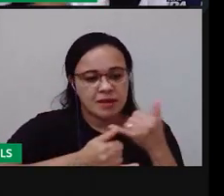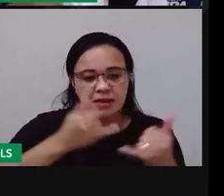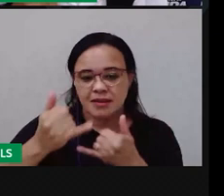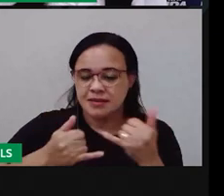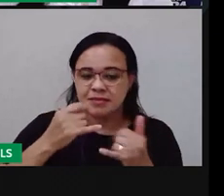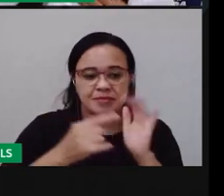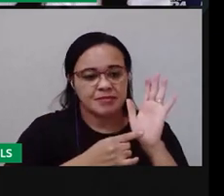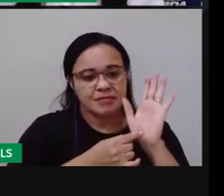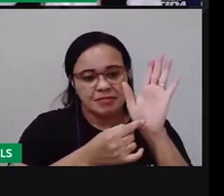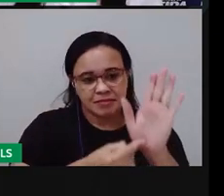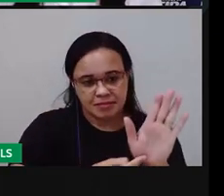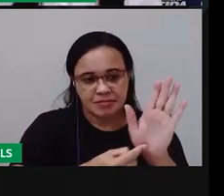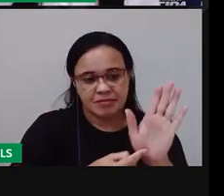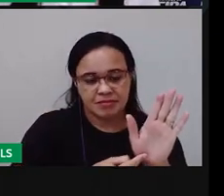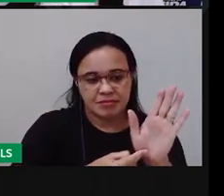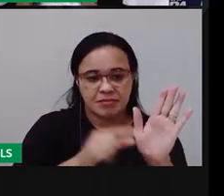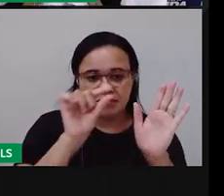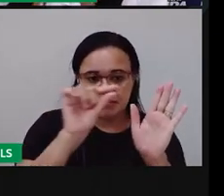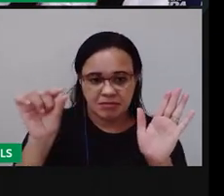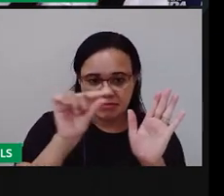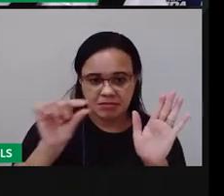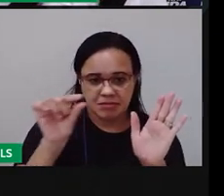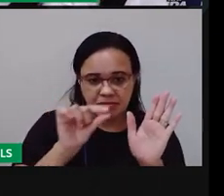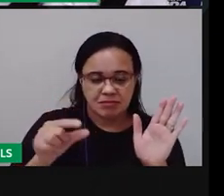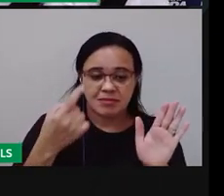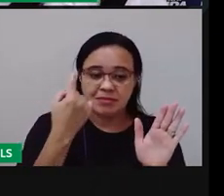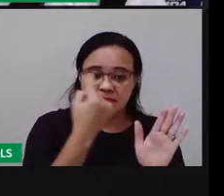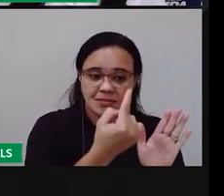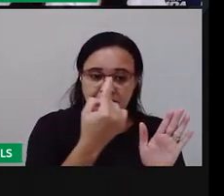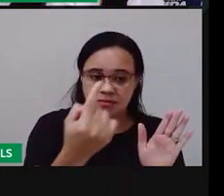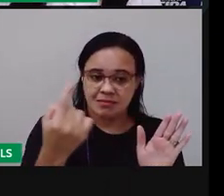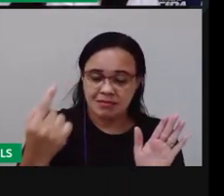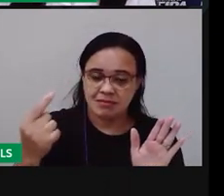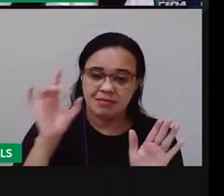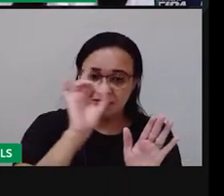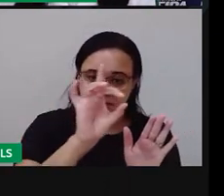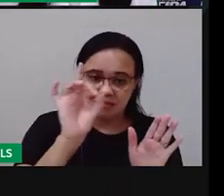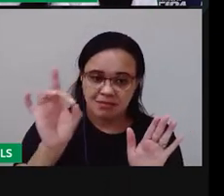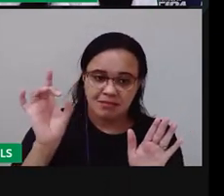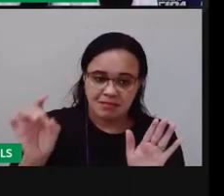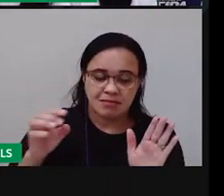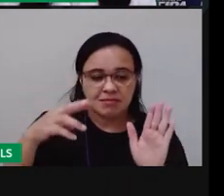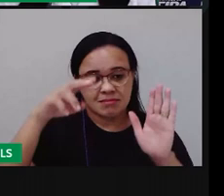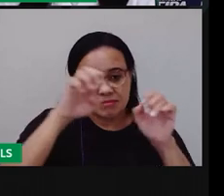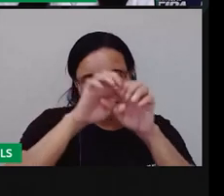Uma em cada linha Para a lista Ficar bem estruturada Tá?